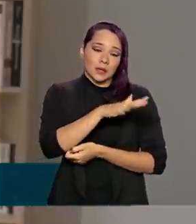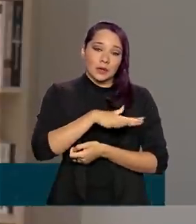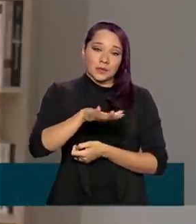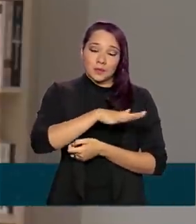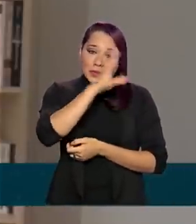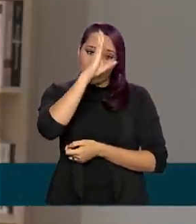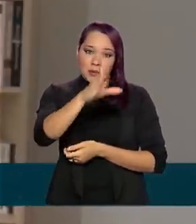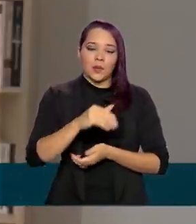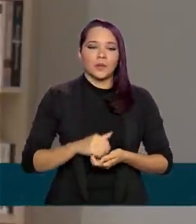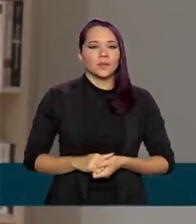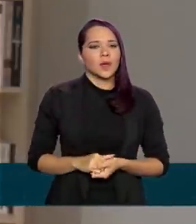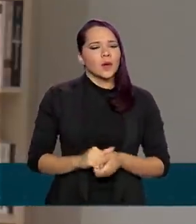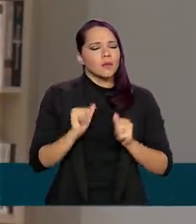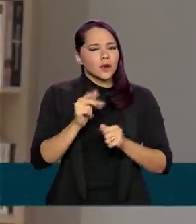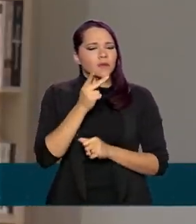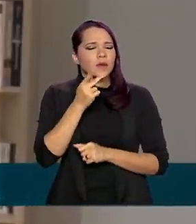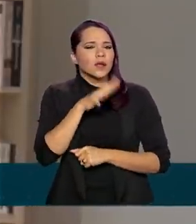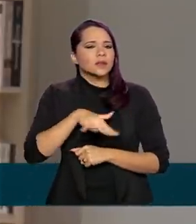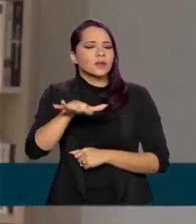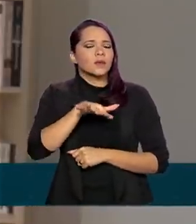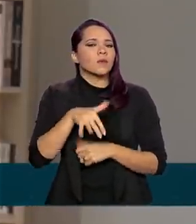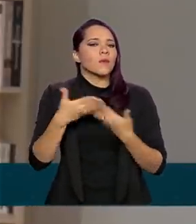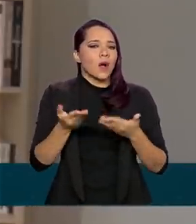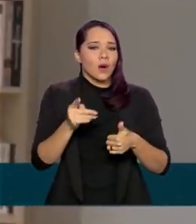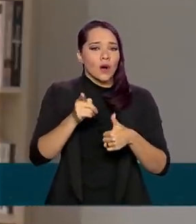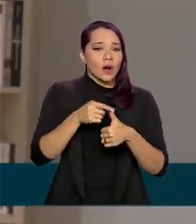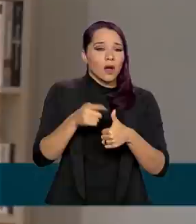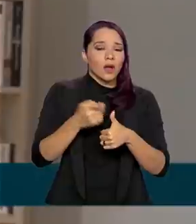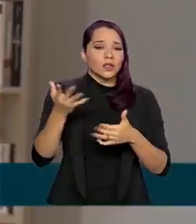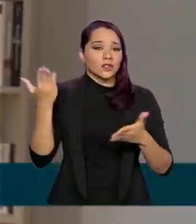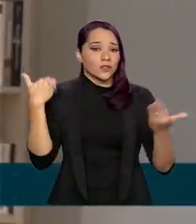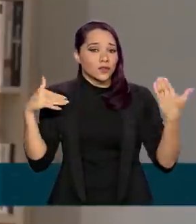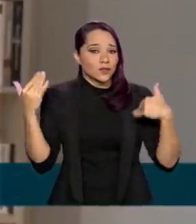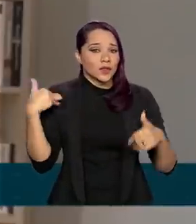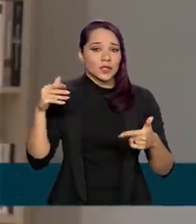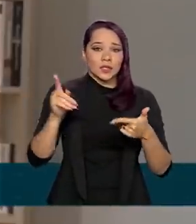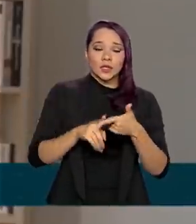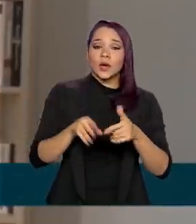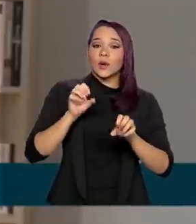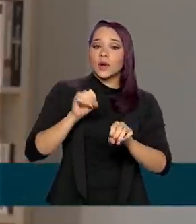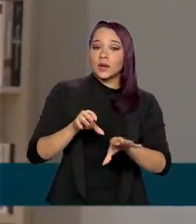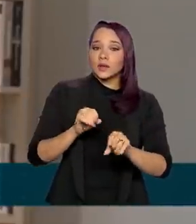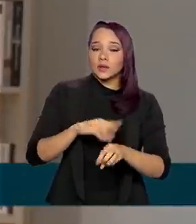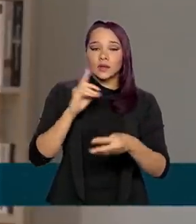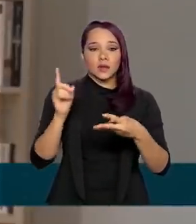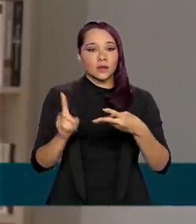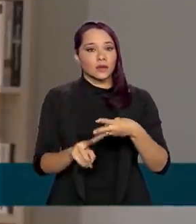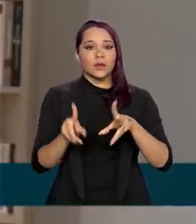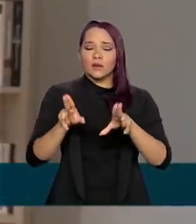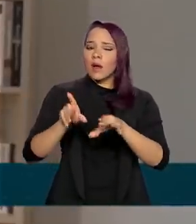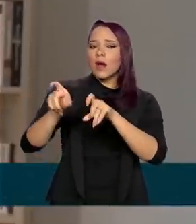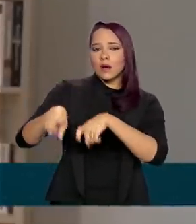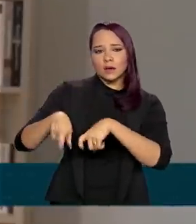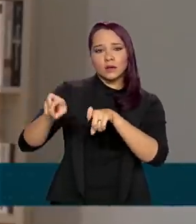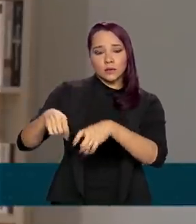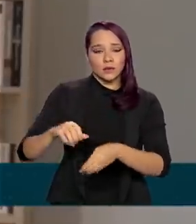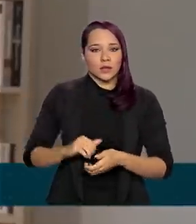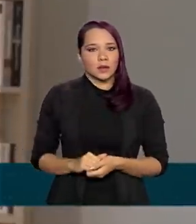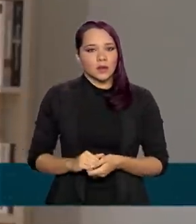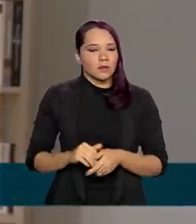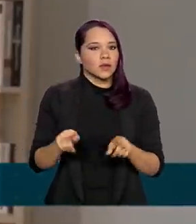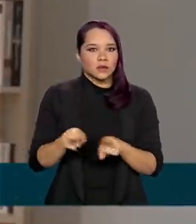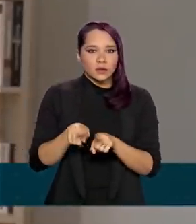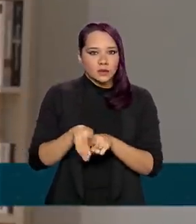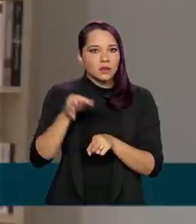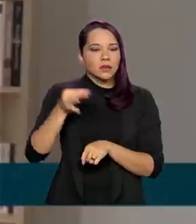destaques. A gente poderia citar, por exemplo, o setor de entretenimento, o setor de educação, o mesmo a agricultura. Mas sem sombra